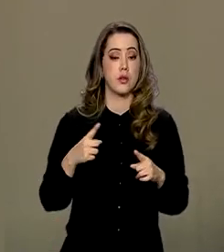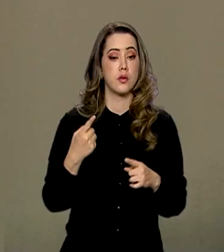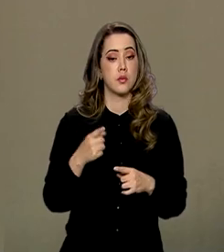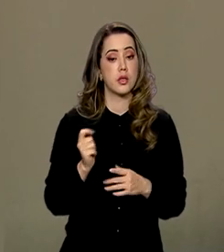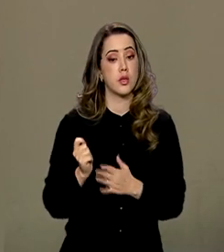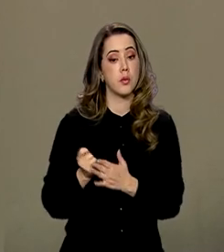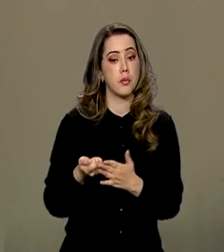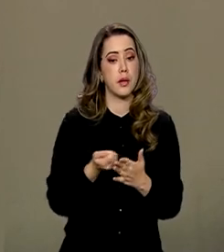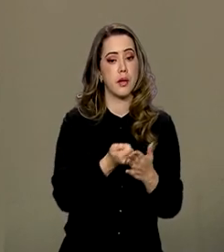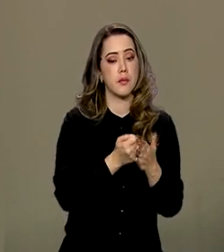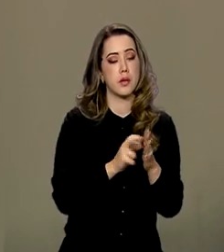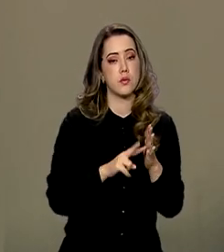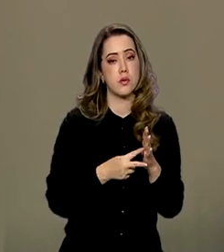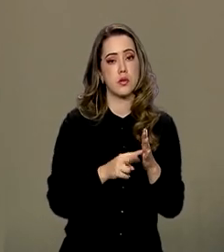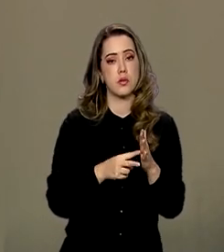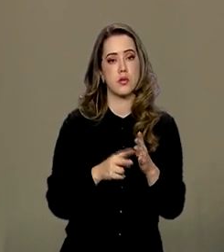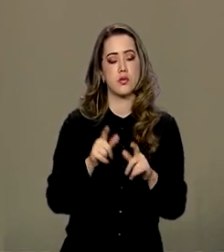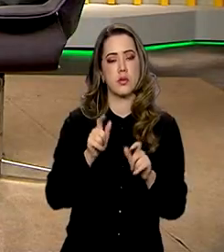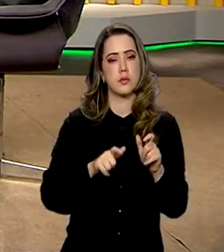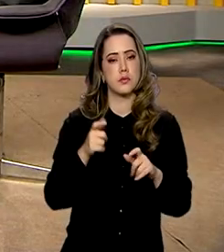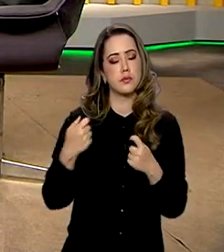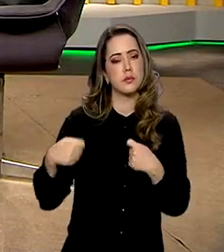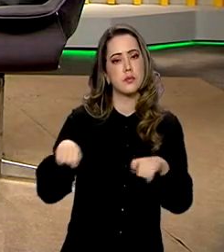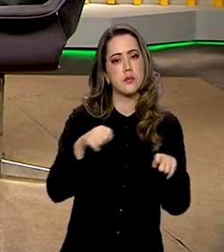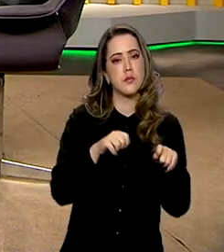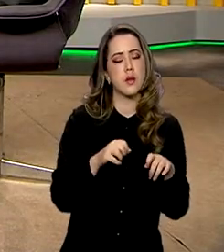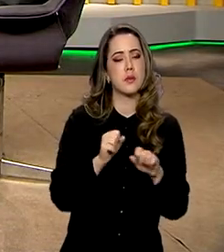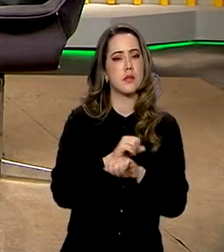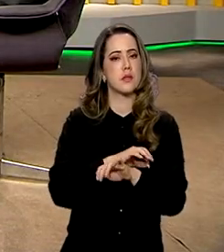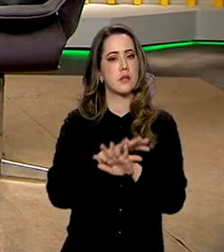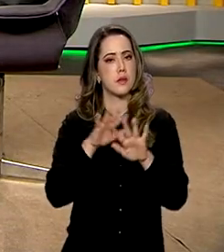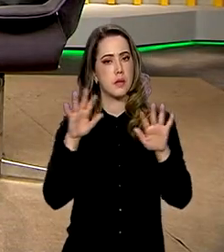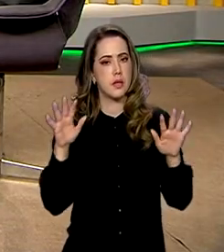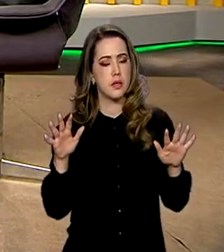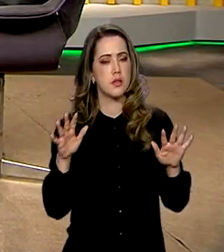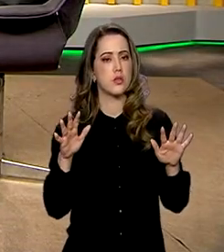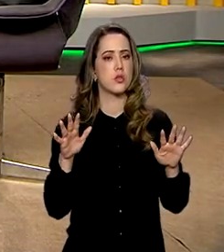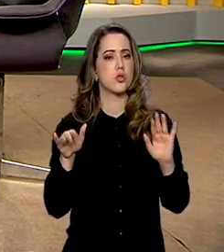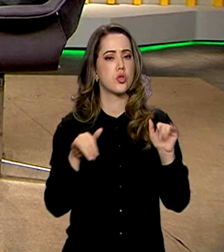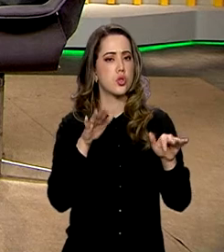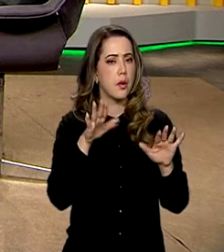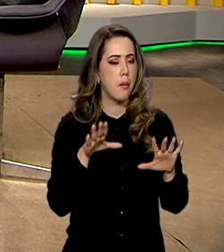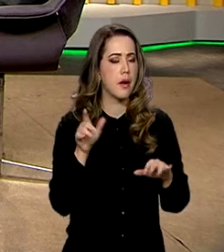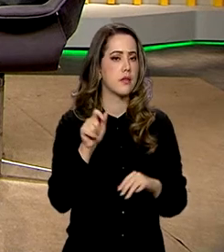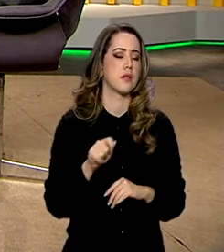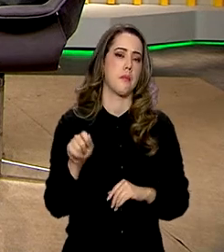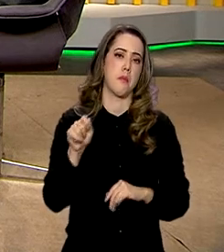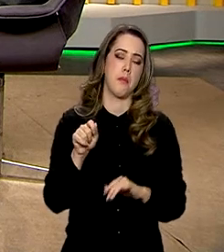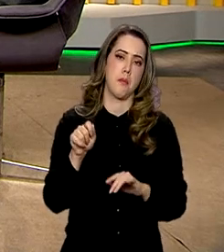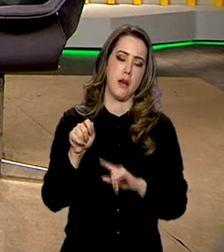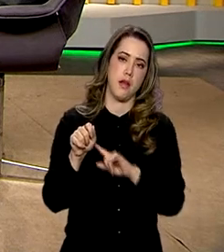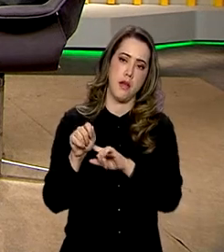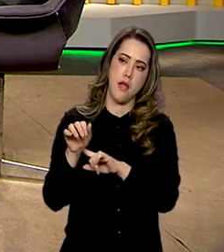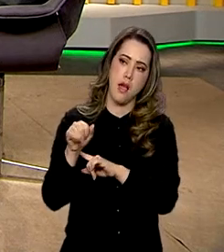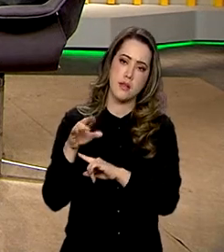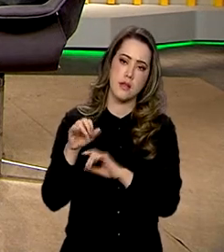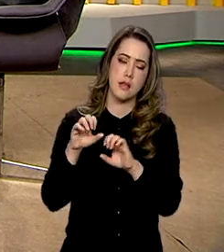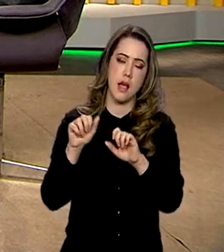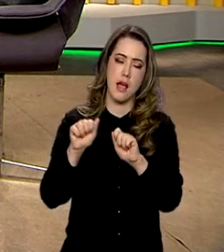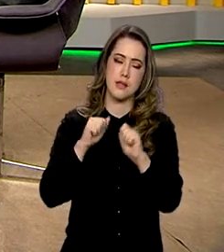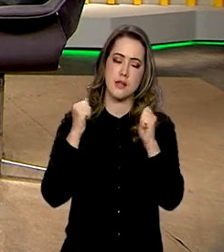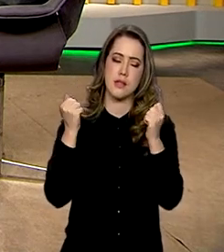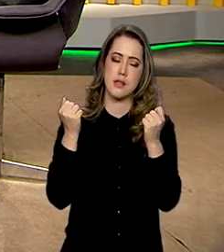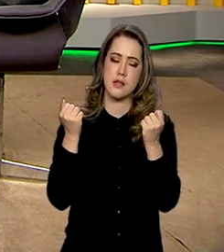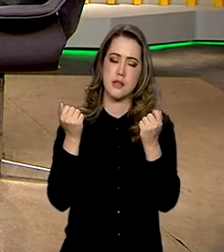contribuição sindical, o sindicato precisa ter transparência, chamar a Assembleia, prestar conta e ir